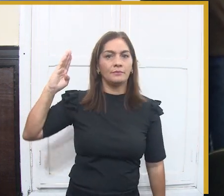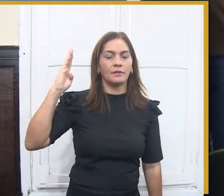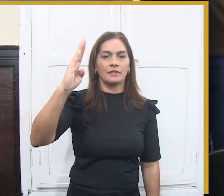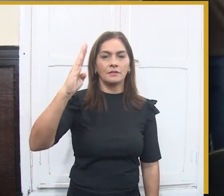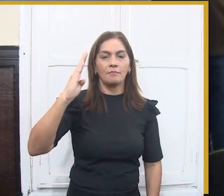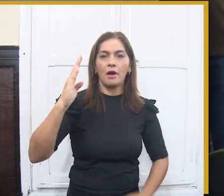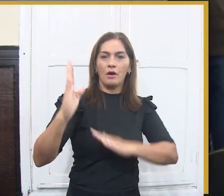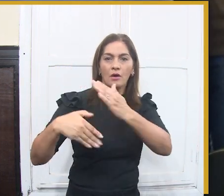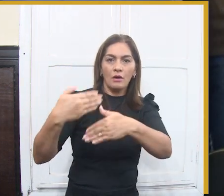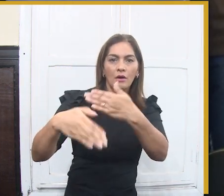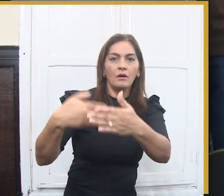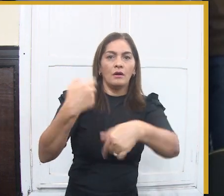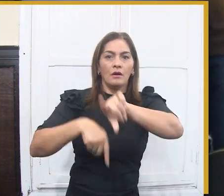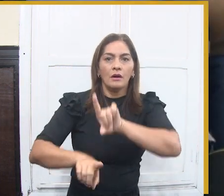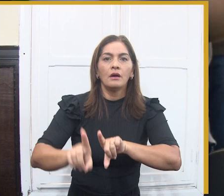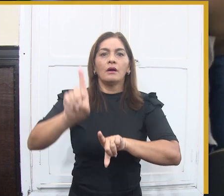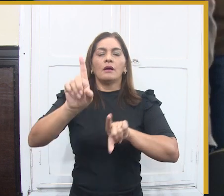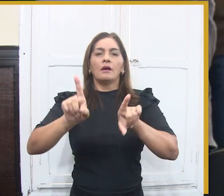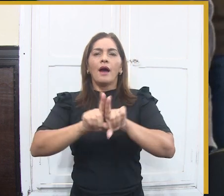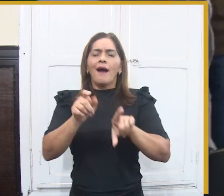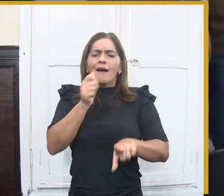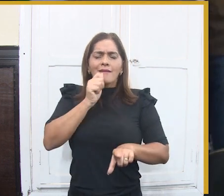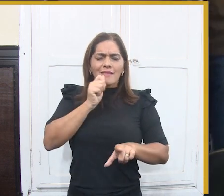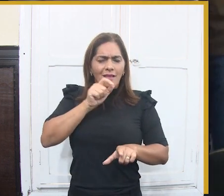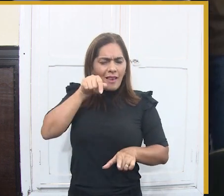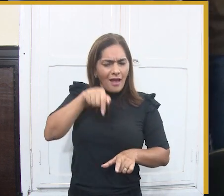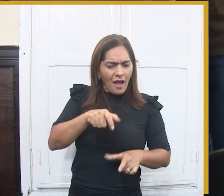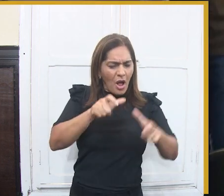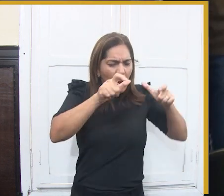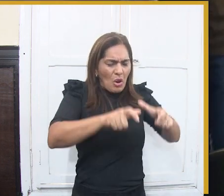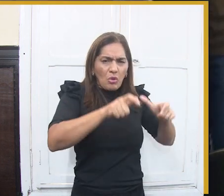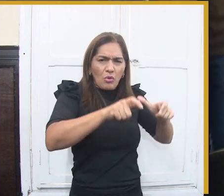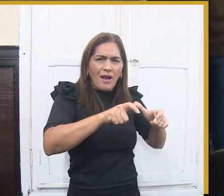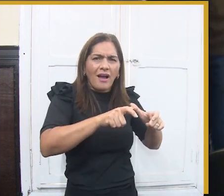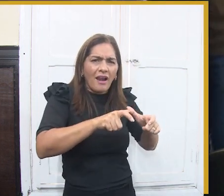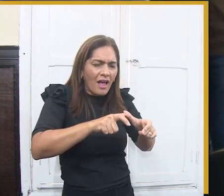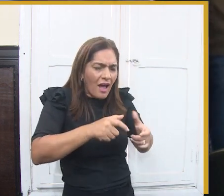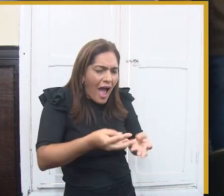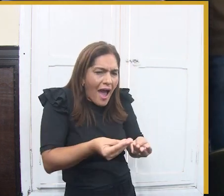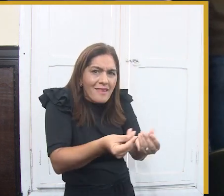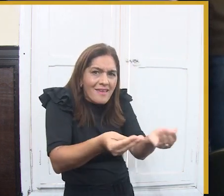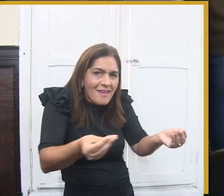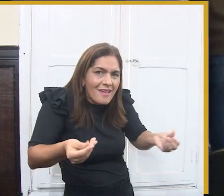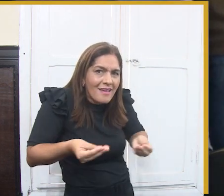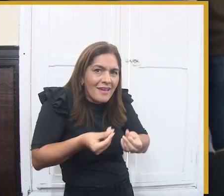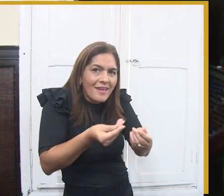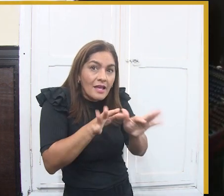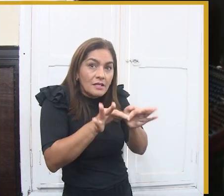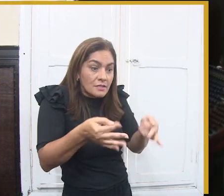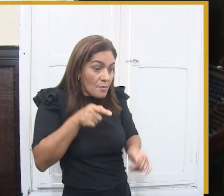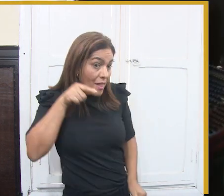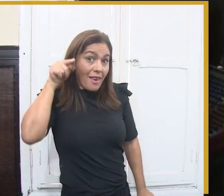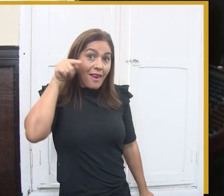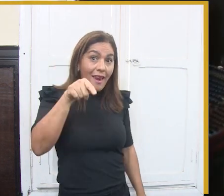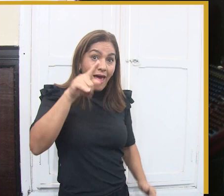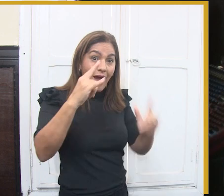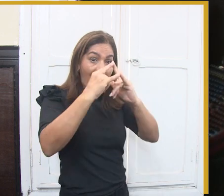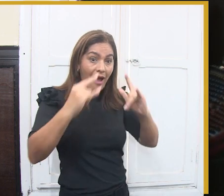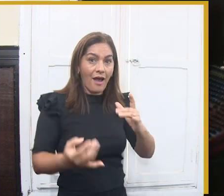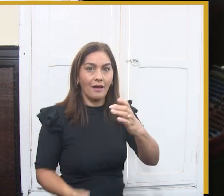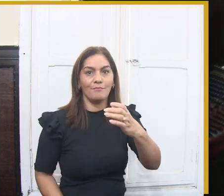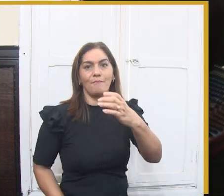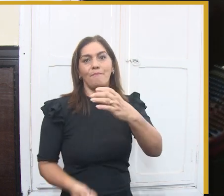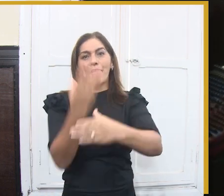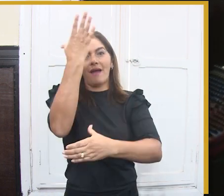Lenira, toda a movimentação cultural que Campina Grande já tinha, era um grande potencial que Campina